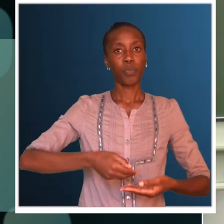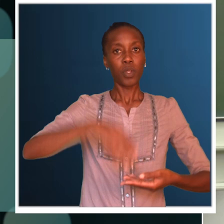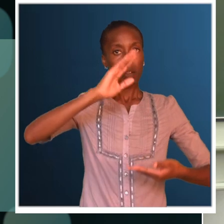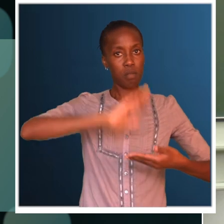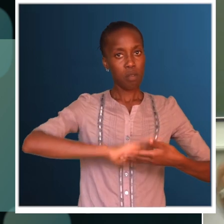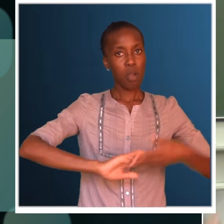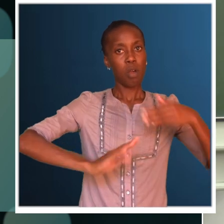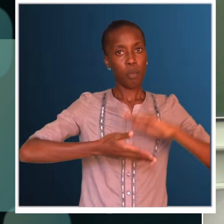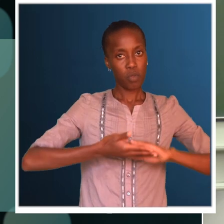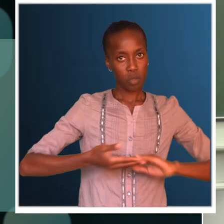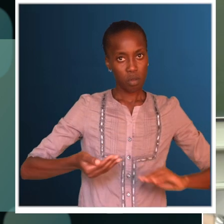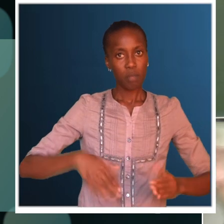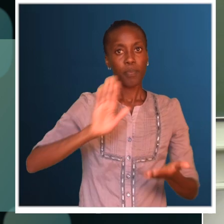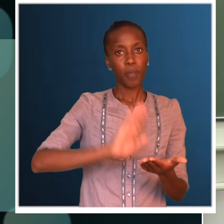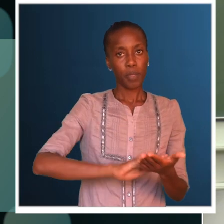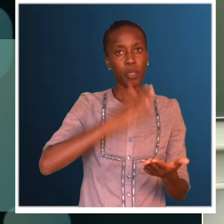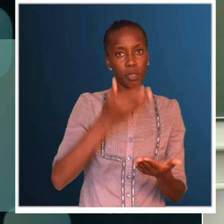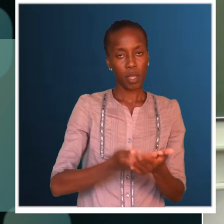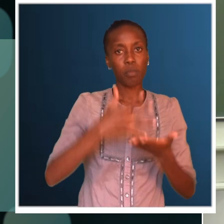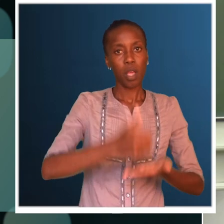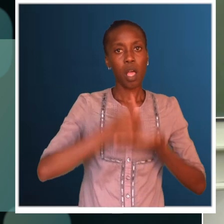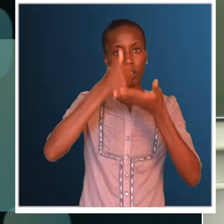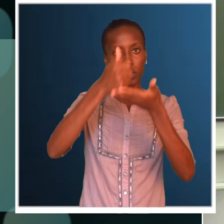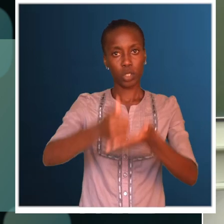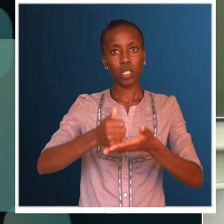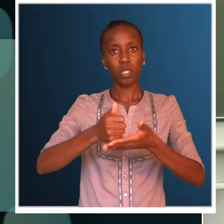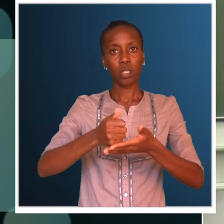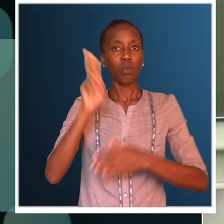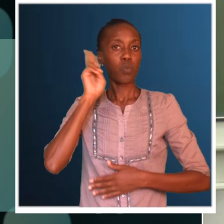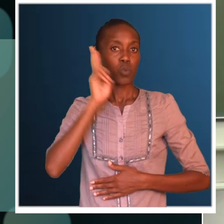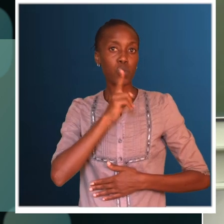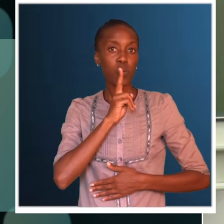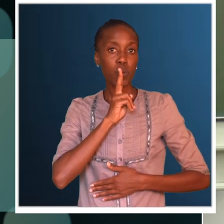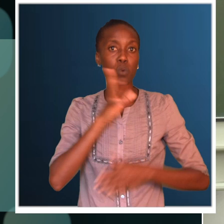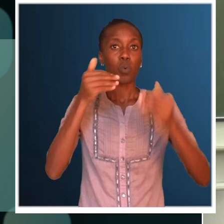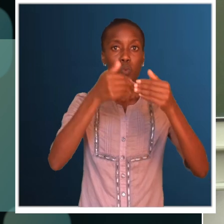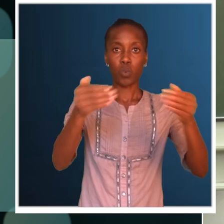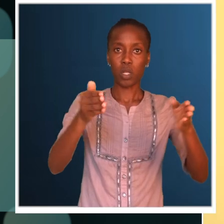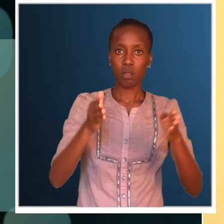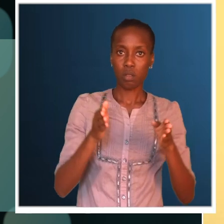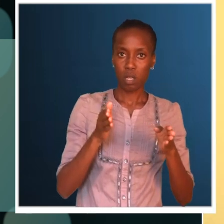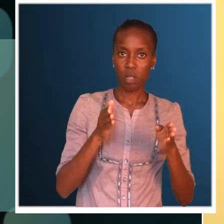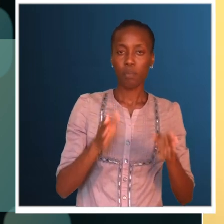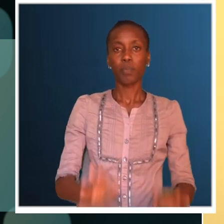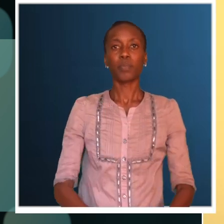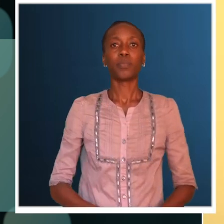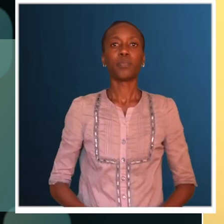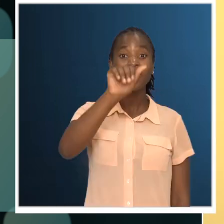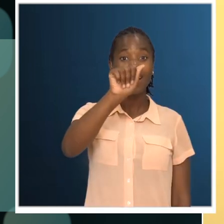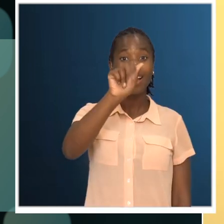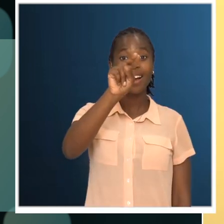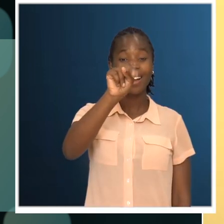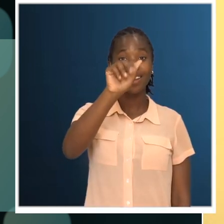transmitidos dos professores, mas um intérprete para apoiar essas pessoas surdas na sala. Ana Paula,